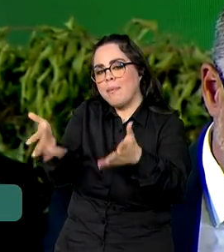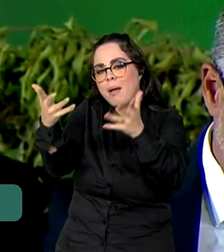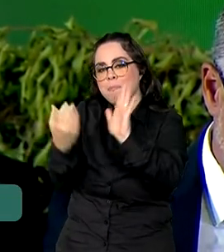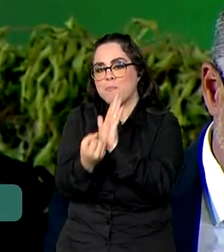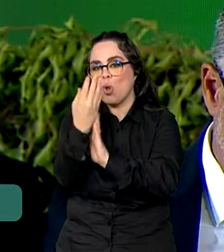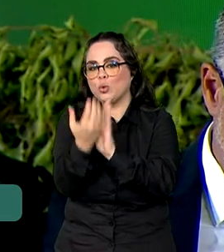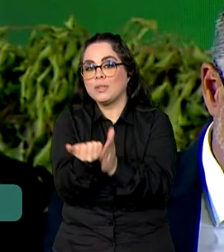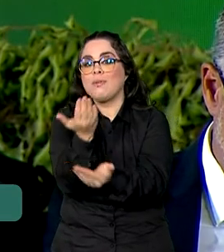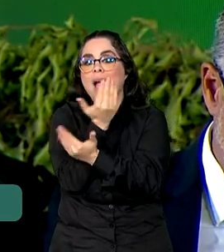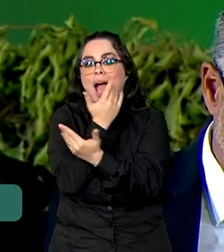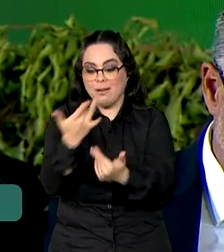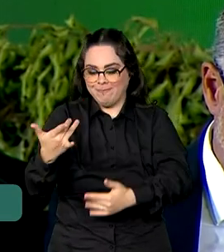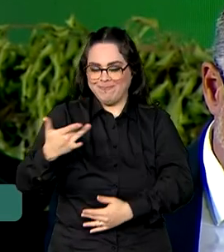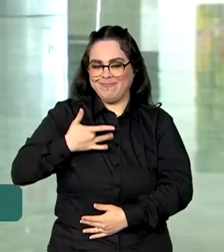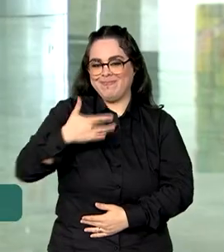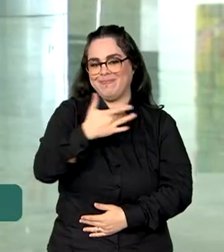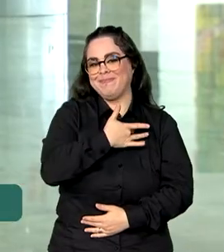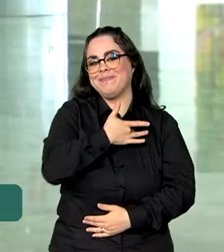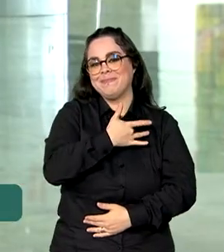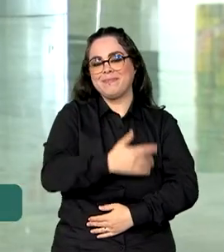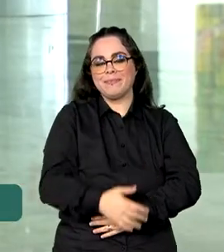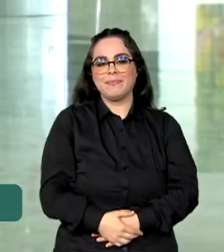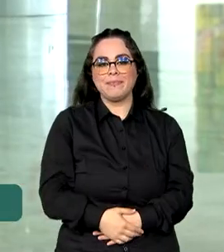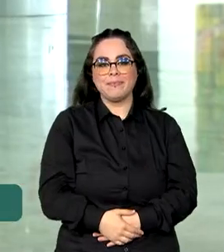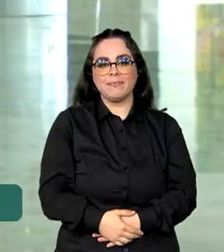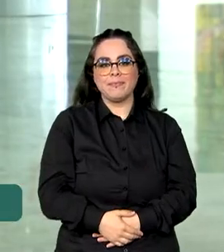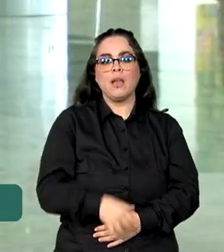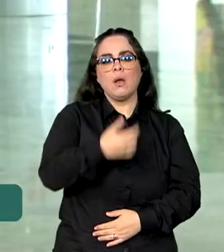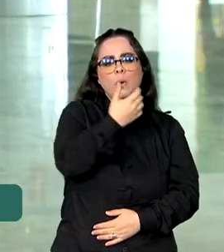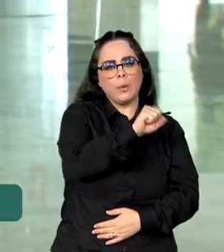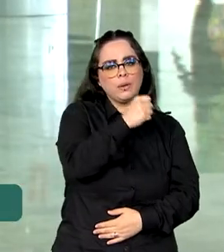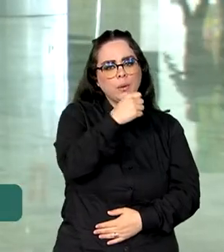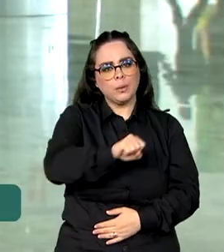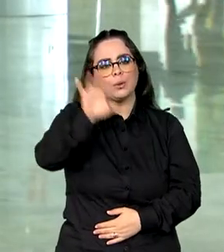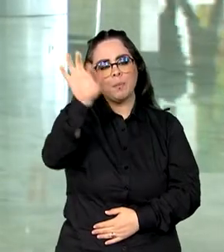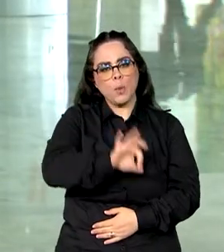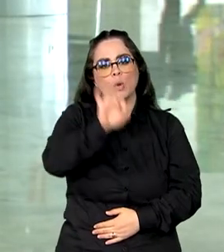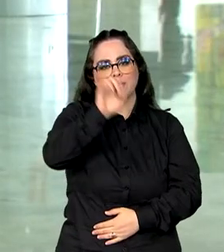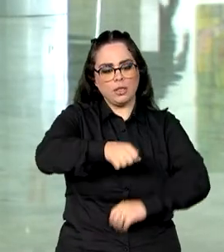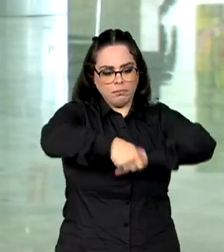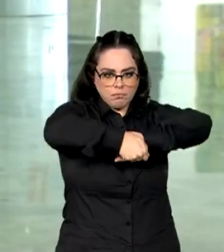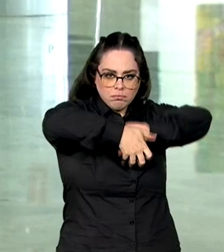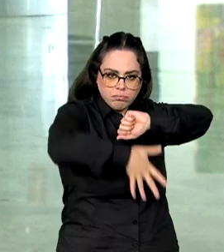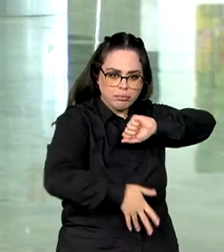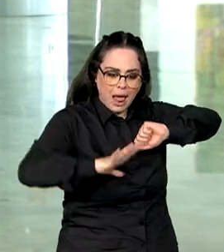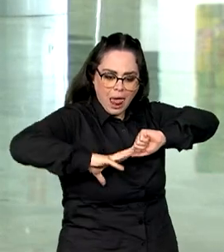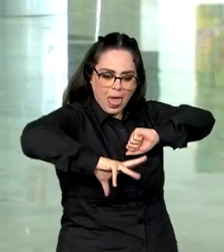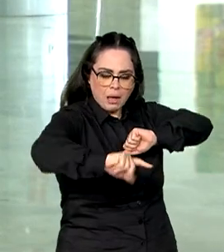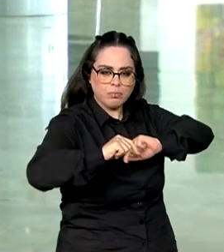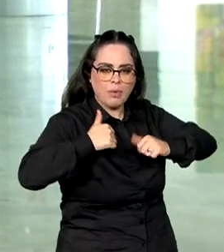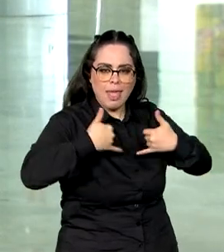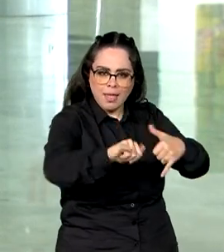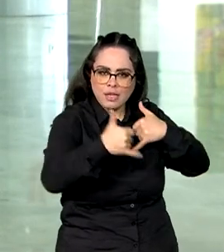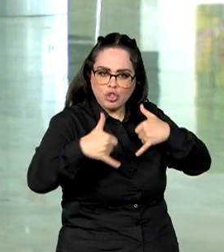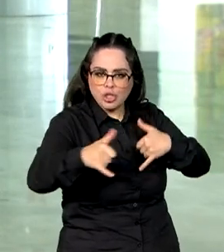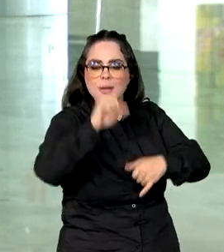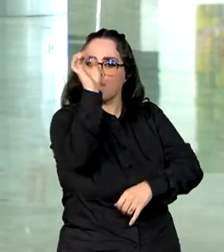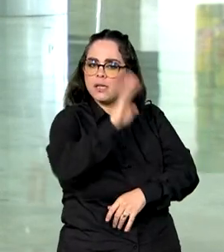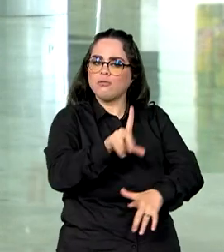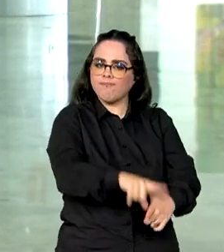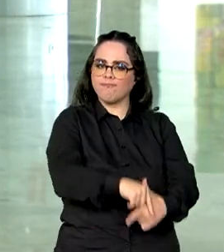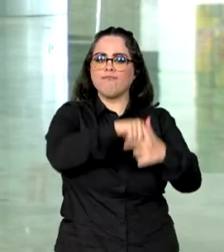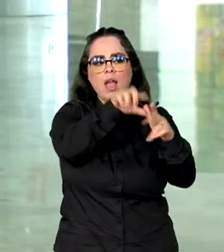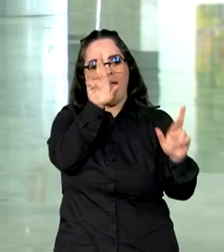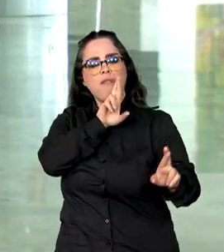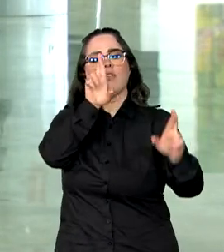produção de alimentos saudáveis. Com 88% da matriz elétrica limpa, o Brasil também quer ser referência mundial ao